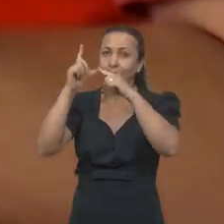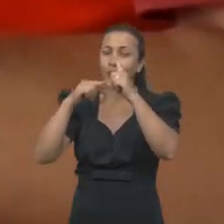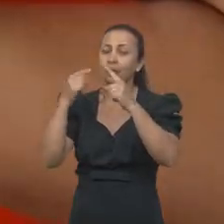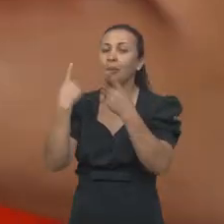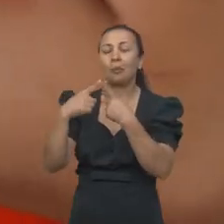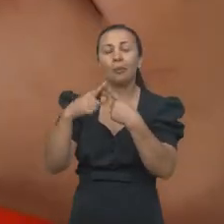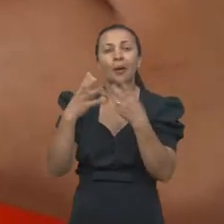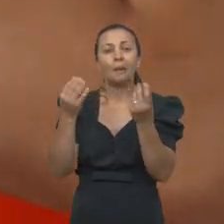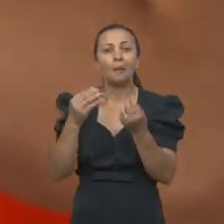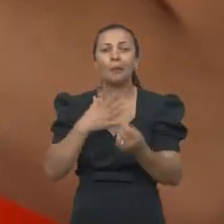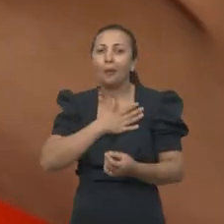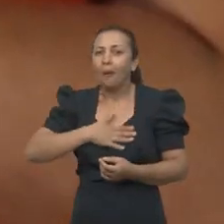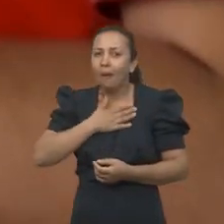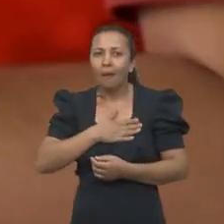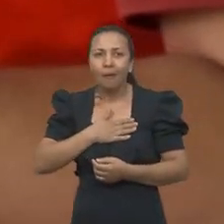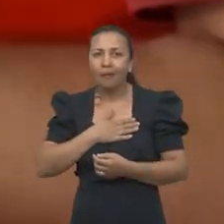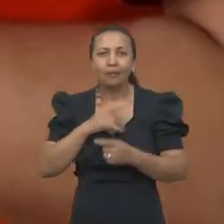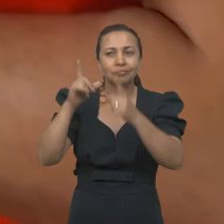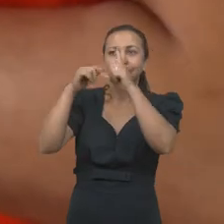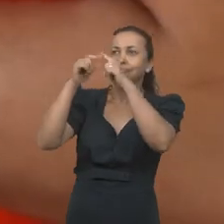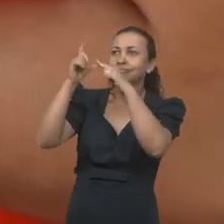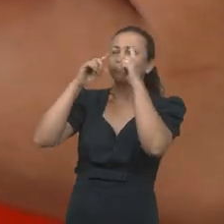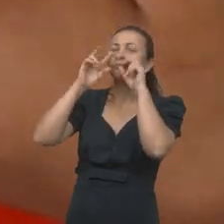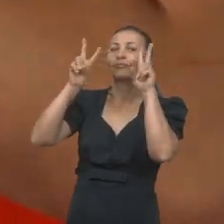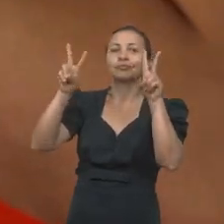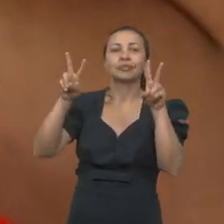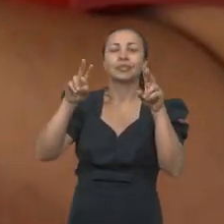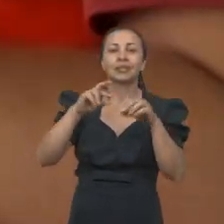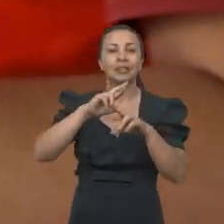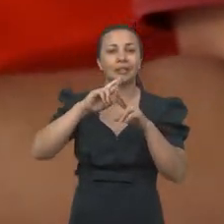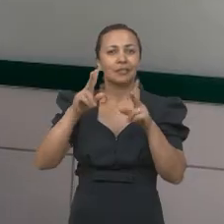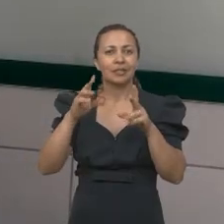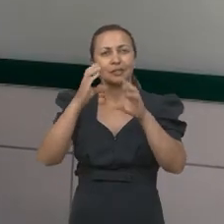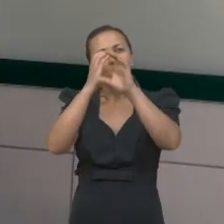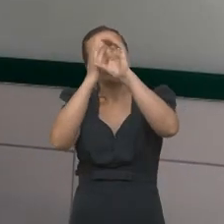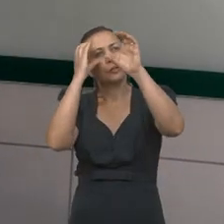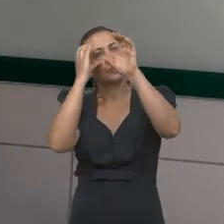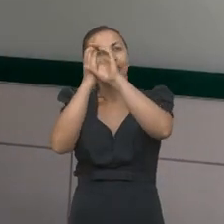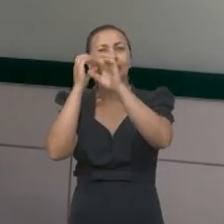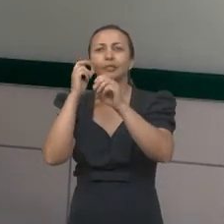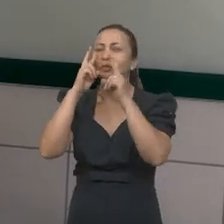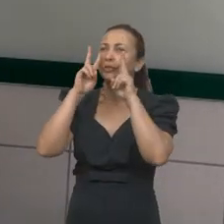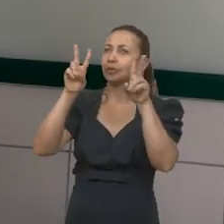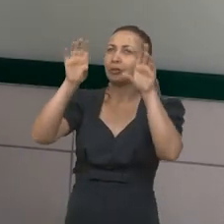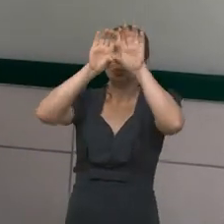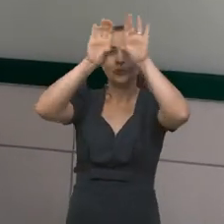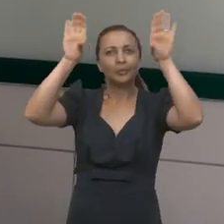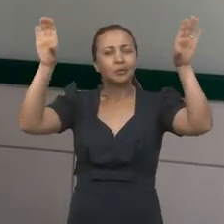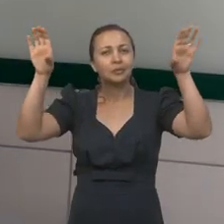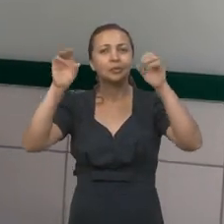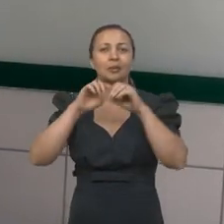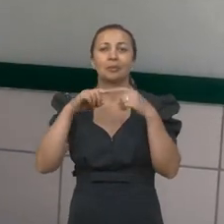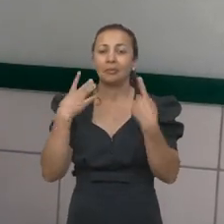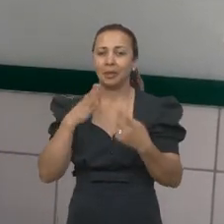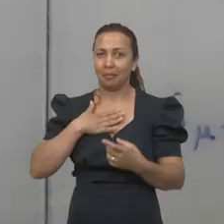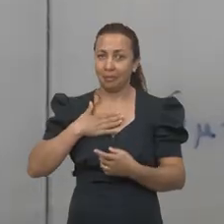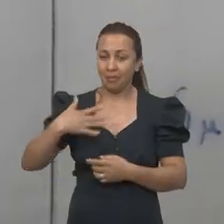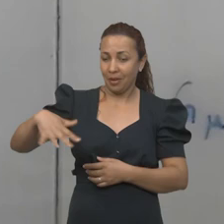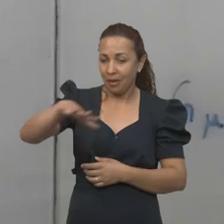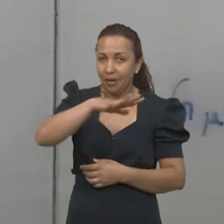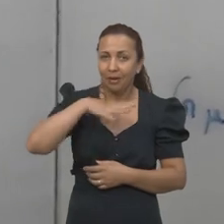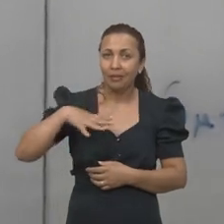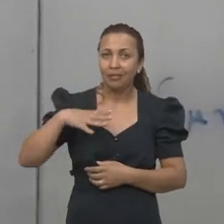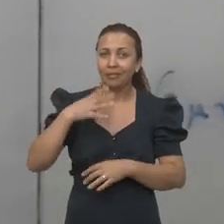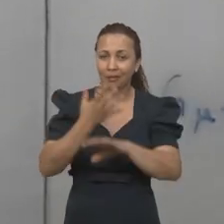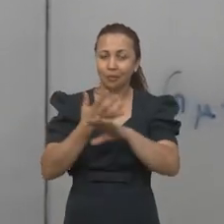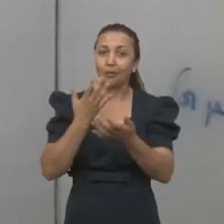Muitos se interessam pela astronomia e, geralmente, a visão que se tem da astronomia é aquela do telescópio, aquela de olhar para o céu. Na minha